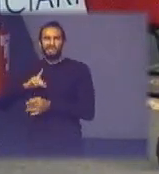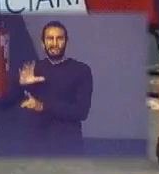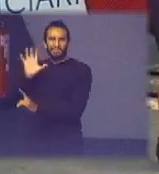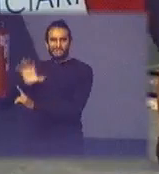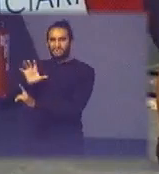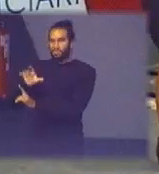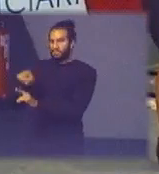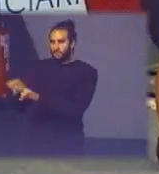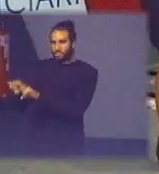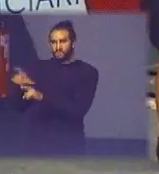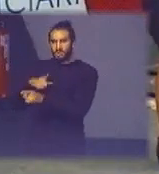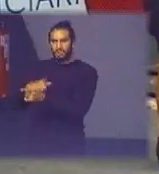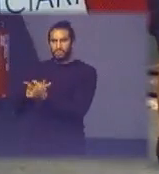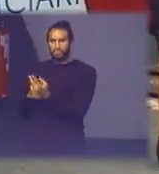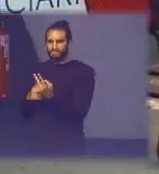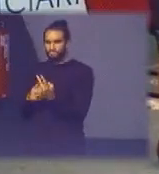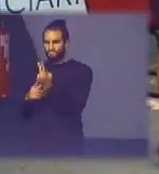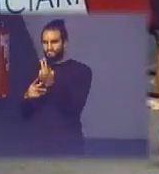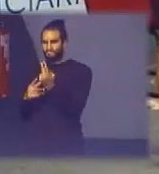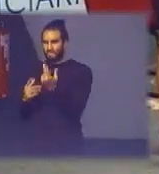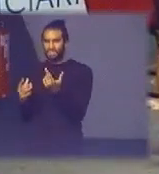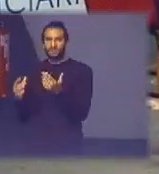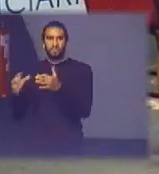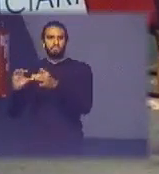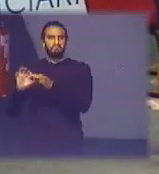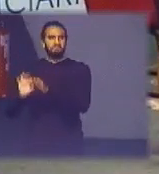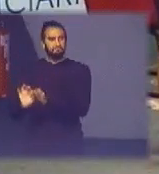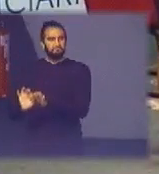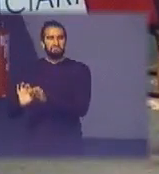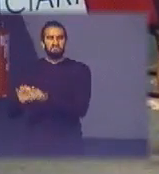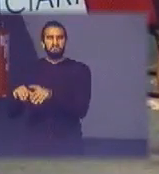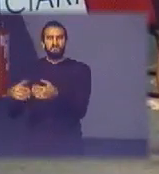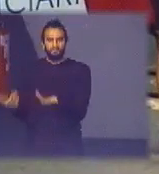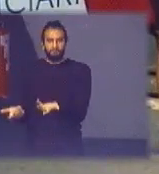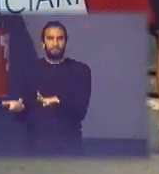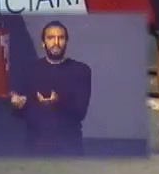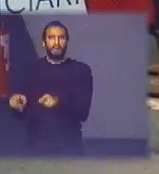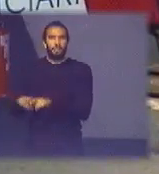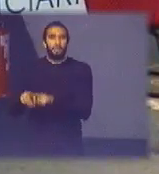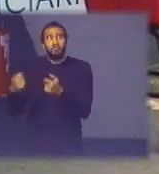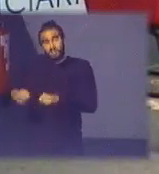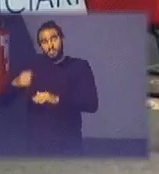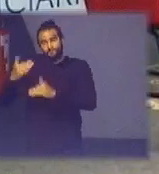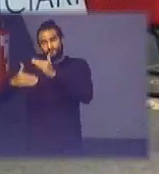o valor lado a lado para ser trabalhado e para avançar